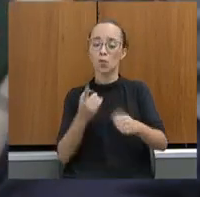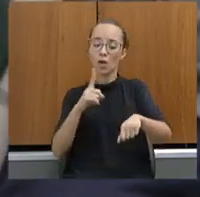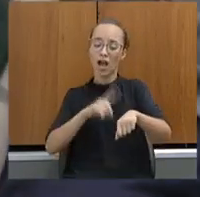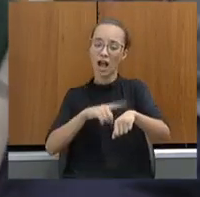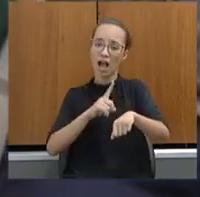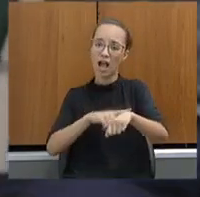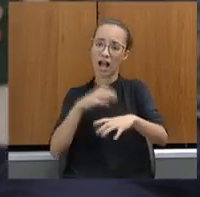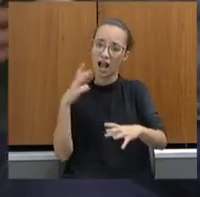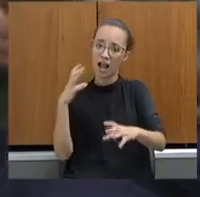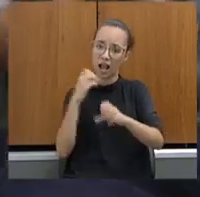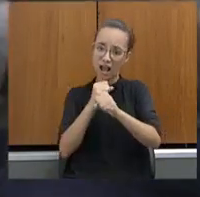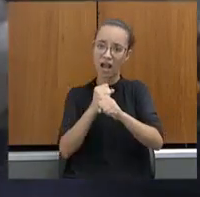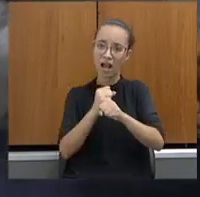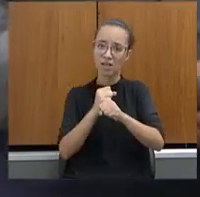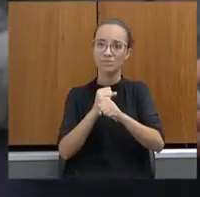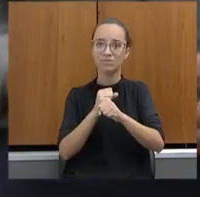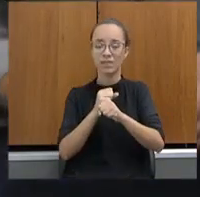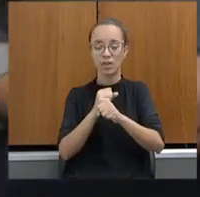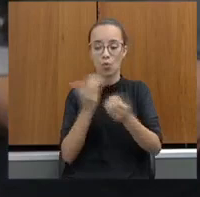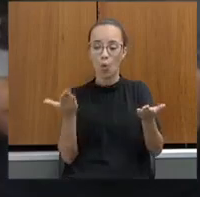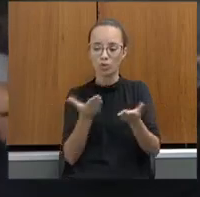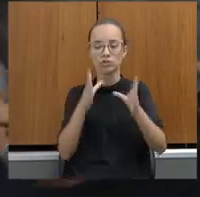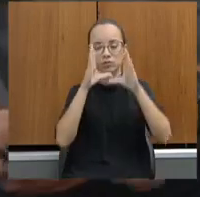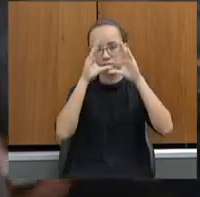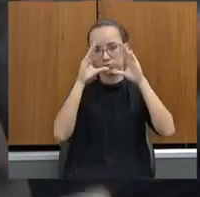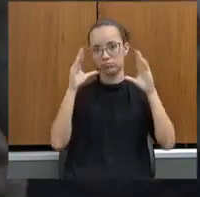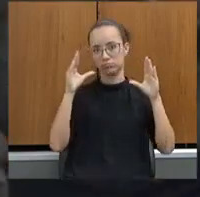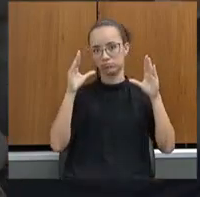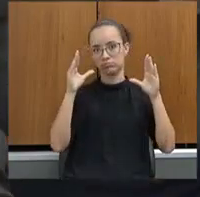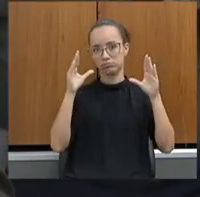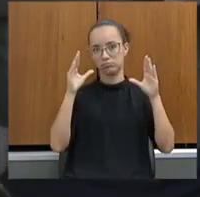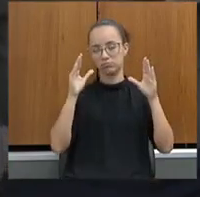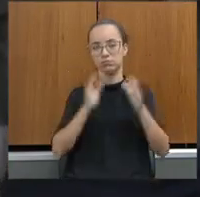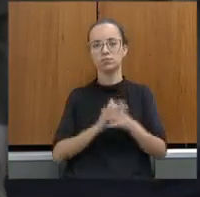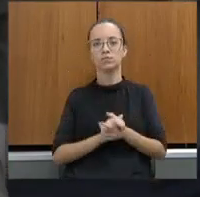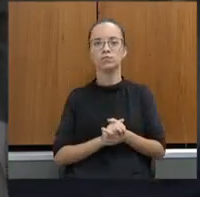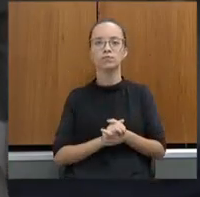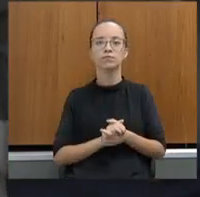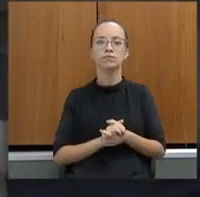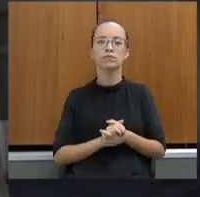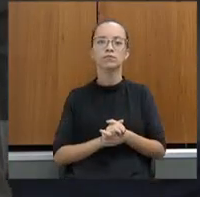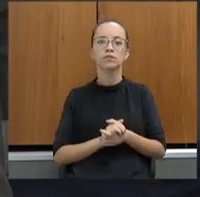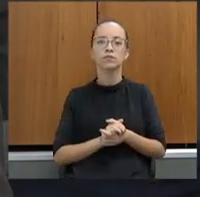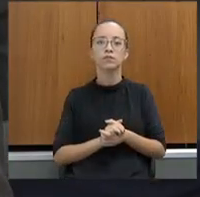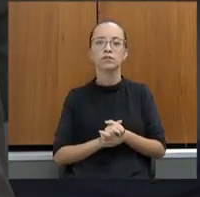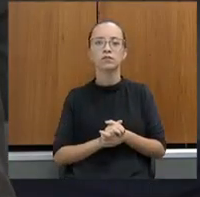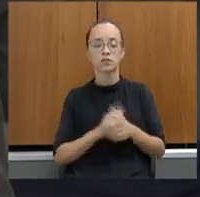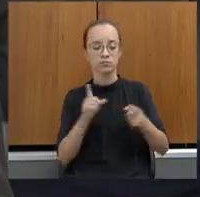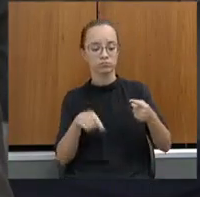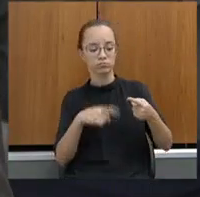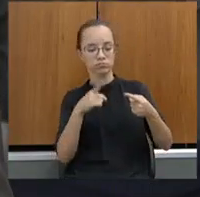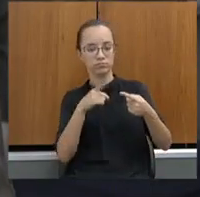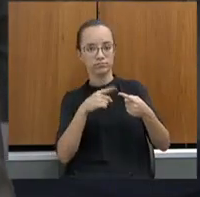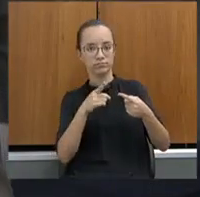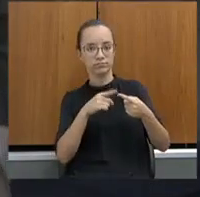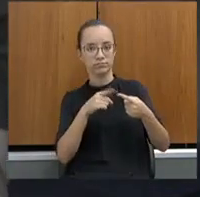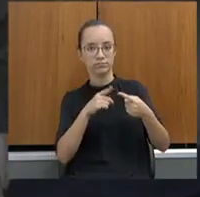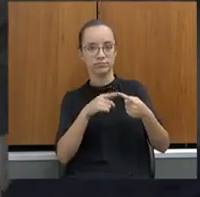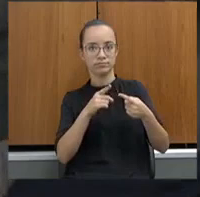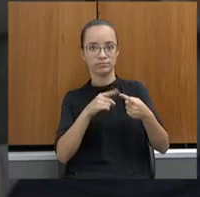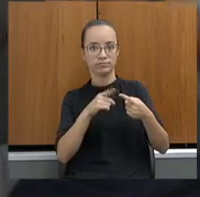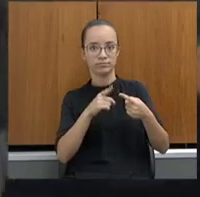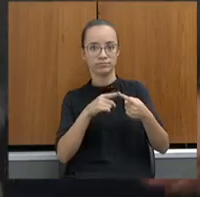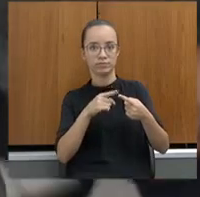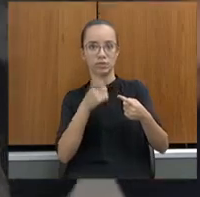é uma tranquilidade. Então, secretário, solucione-se o problema das promoções e progressões,